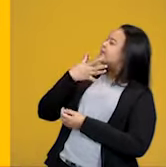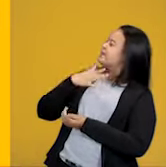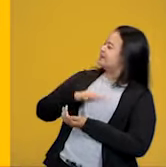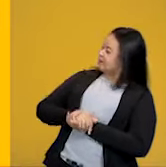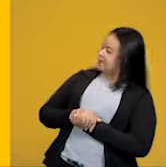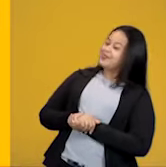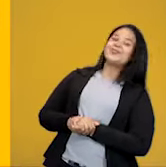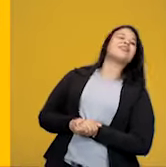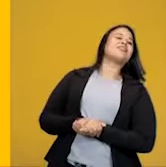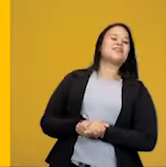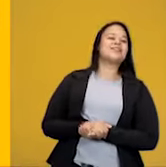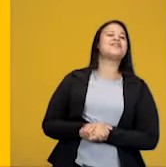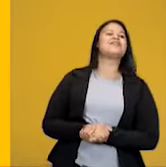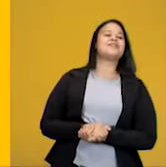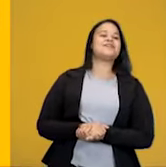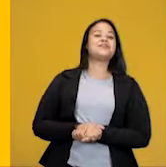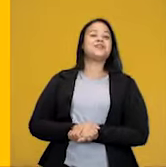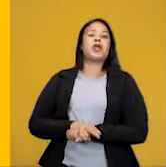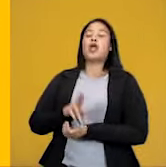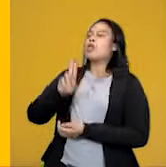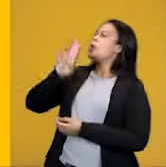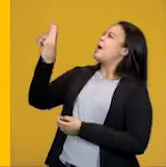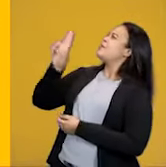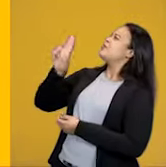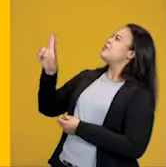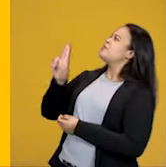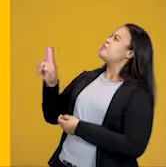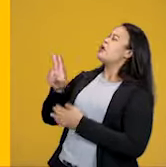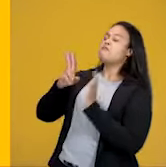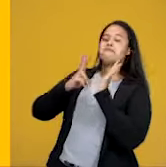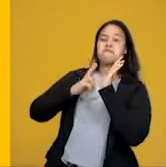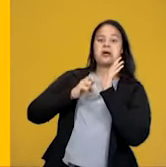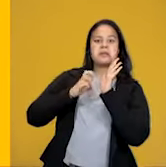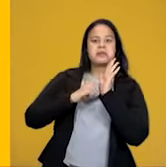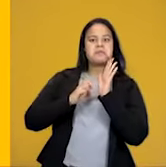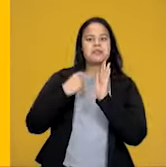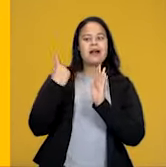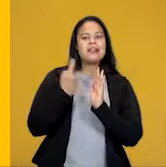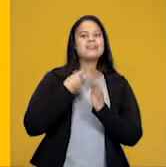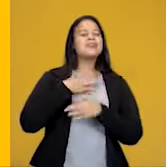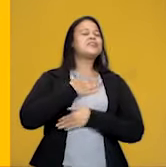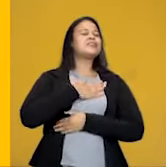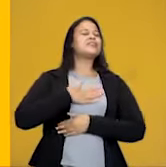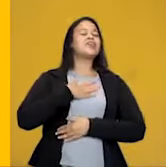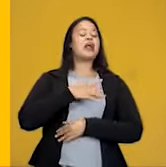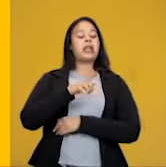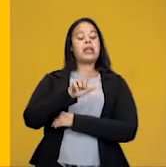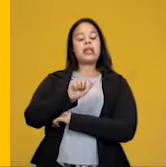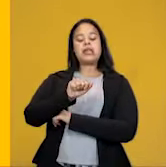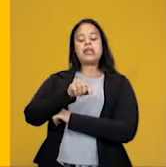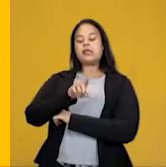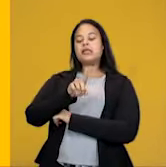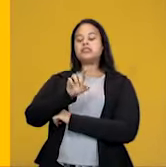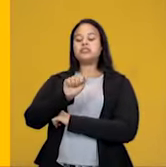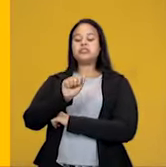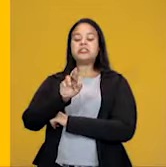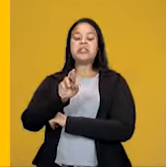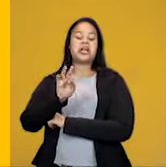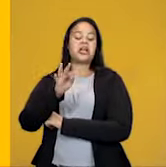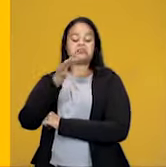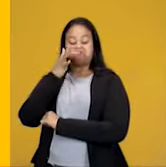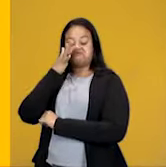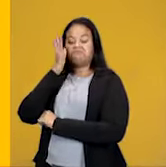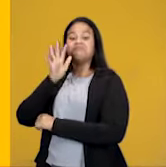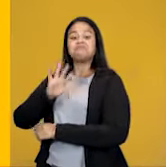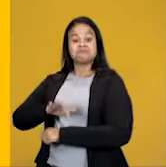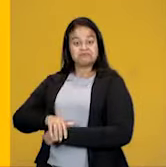adoro esses nomes novos novos nosso vocabulário. Lens de arte. Olha que chique!